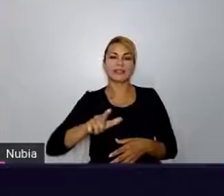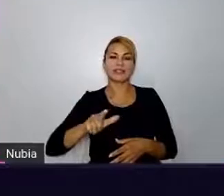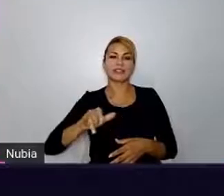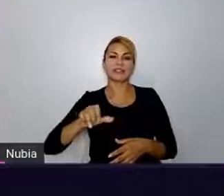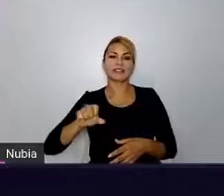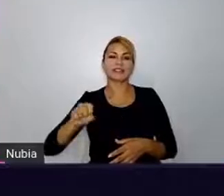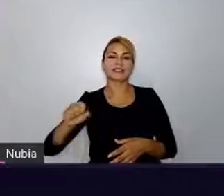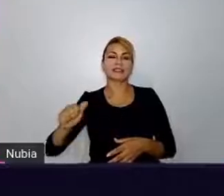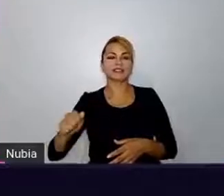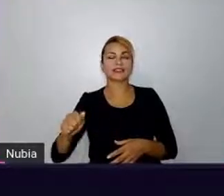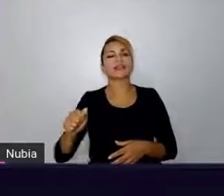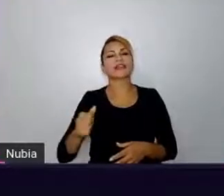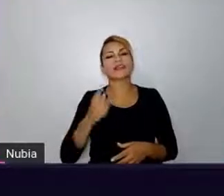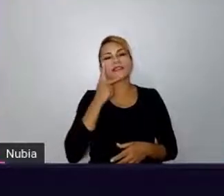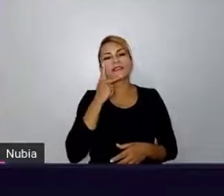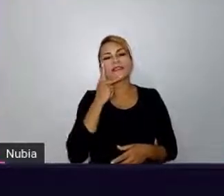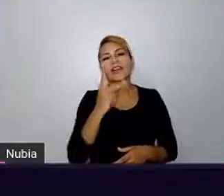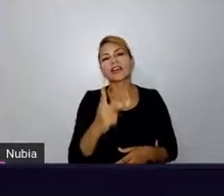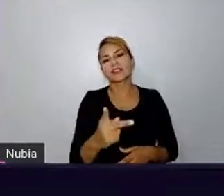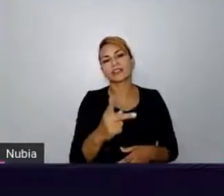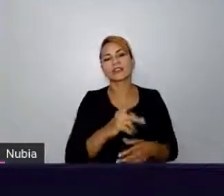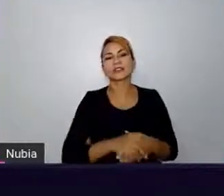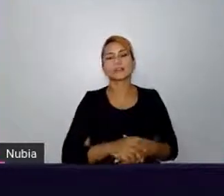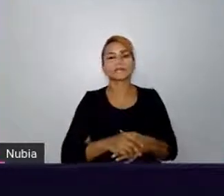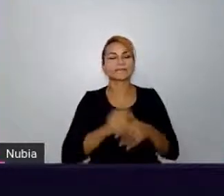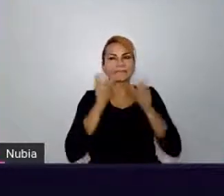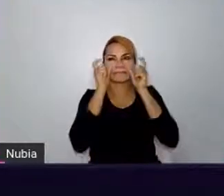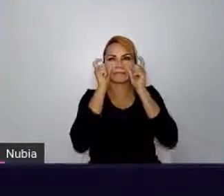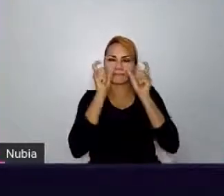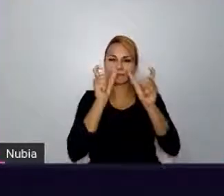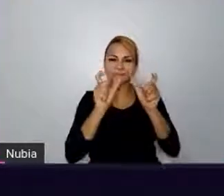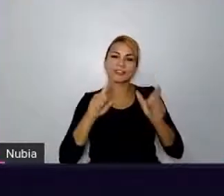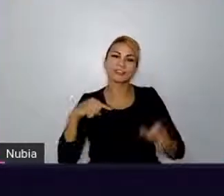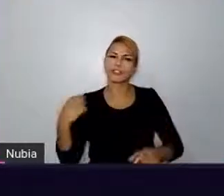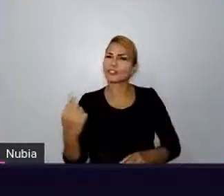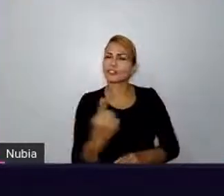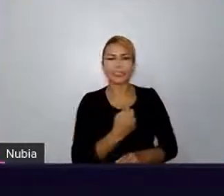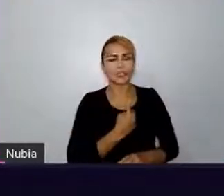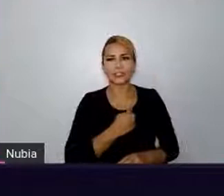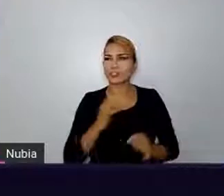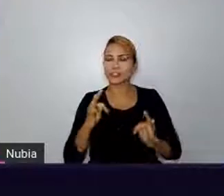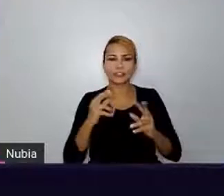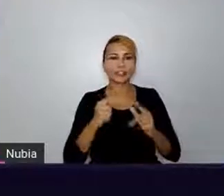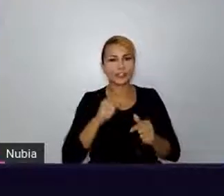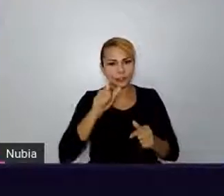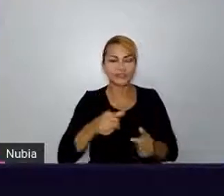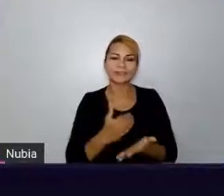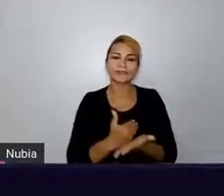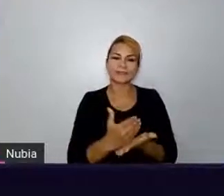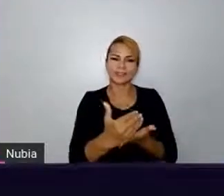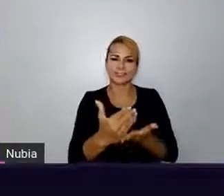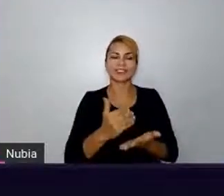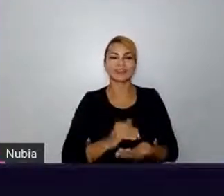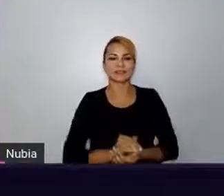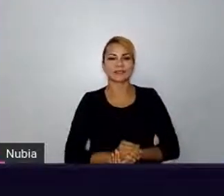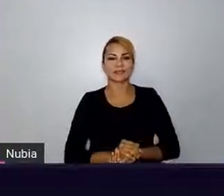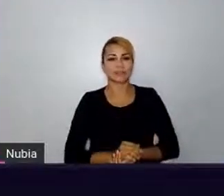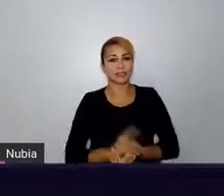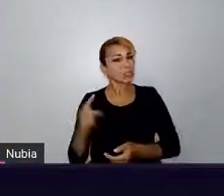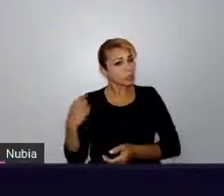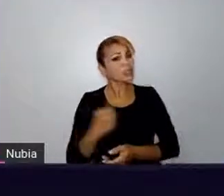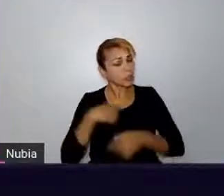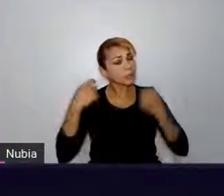falou uma coisa super interessante, que foi, somos todos iniciantes. E a gente precisa